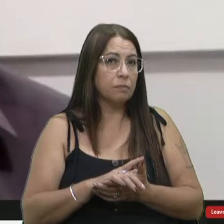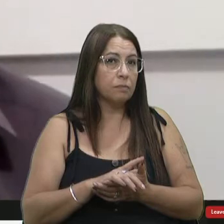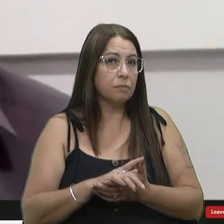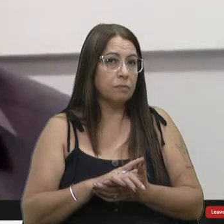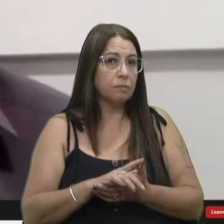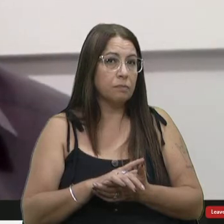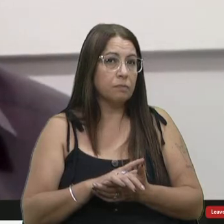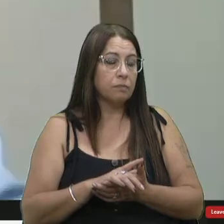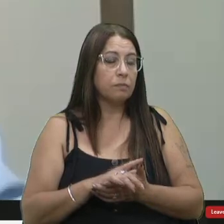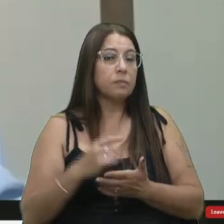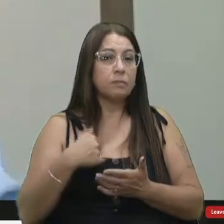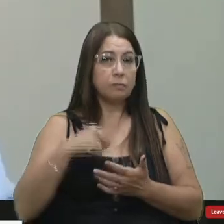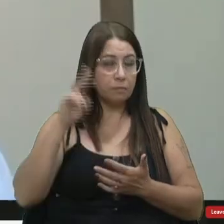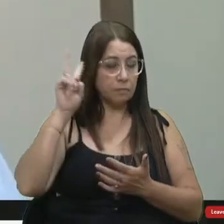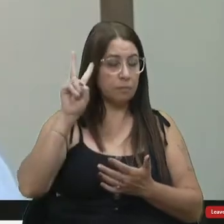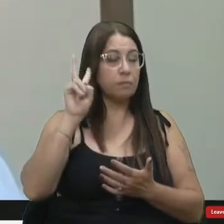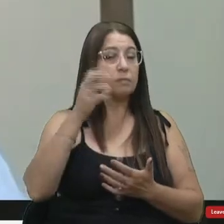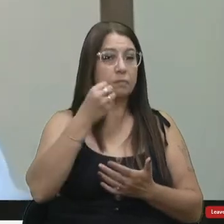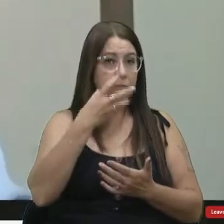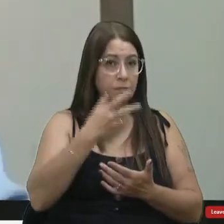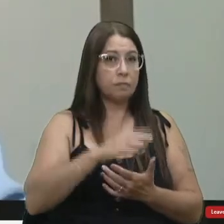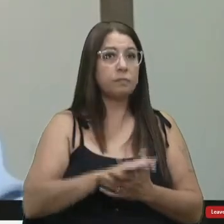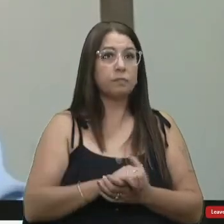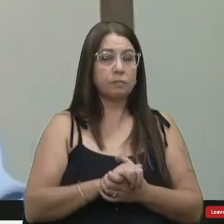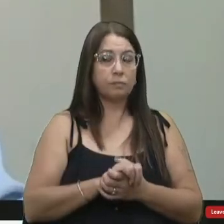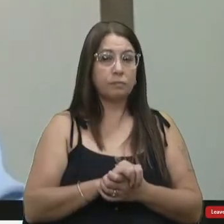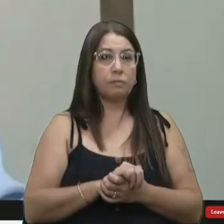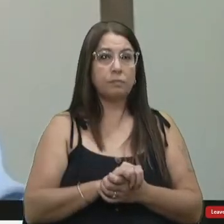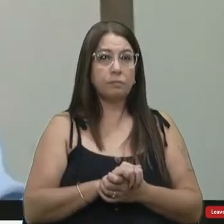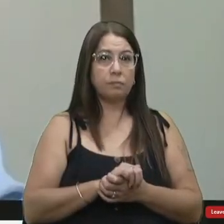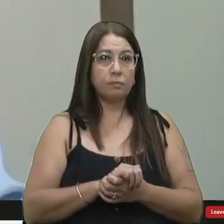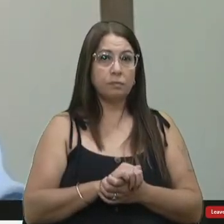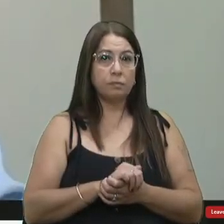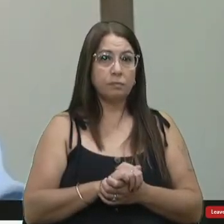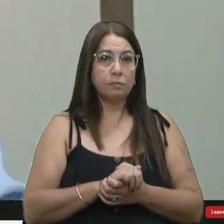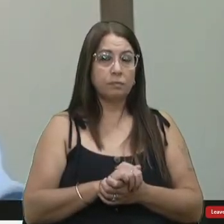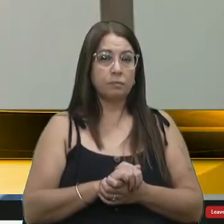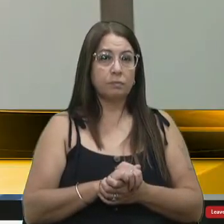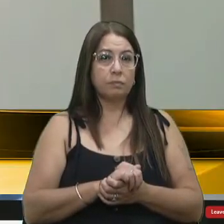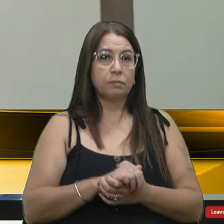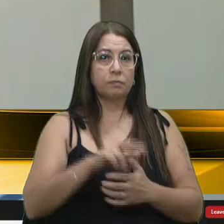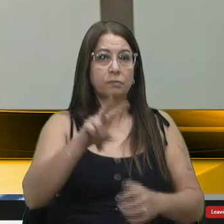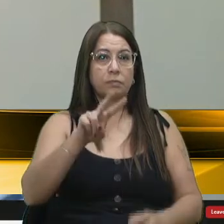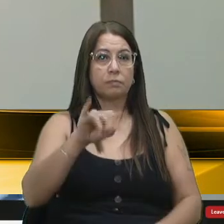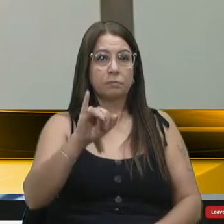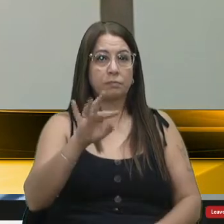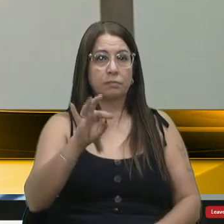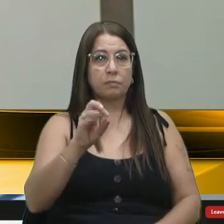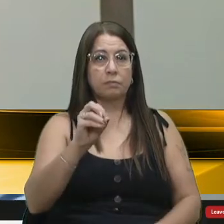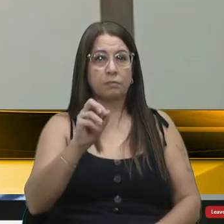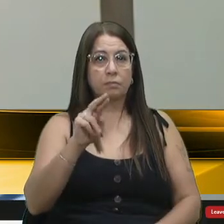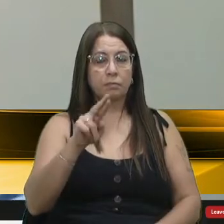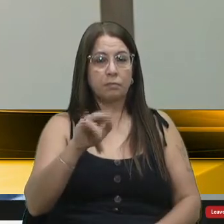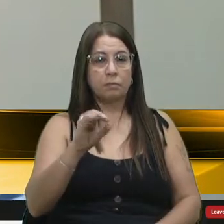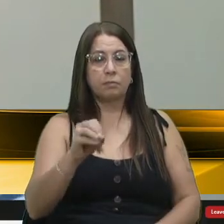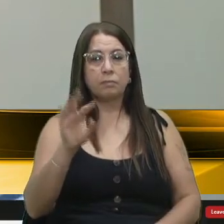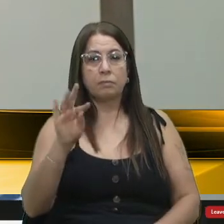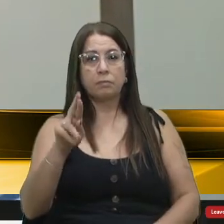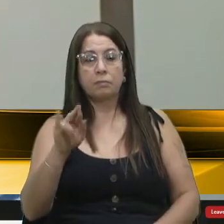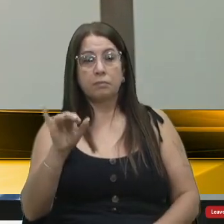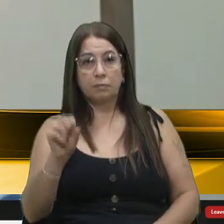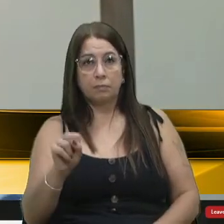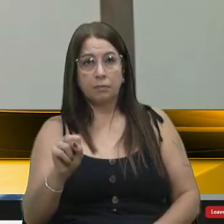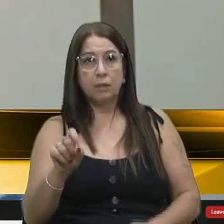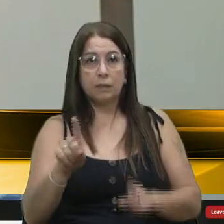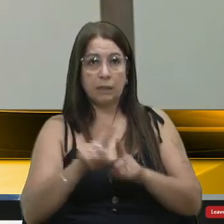Eu lembro muito bem lembro muito bem do Vitório 3 e também vamos valorizar a